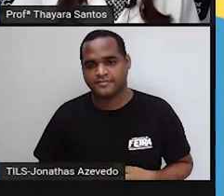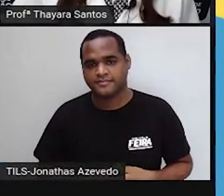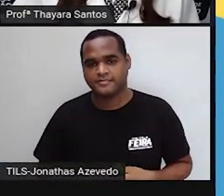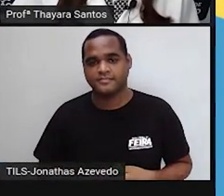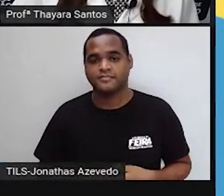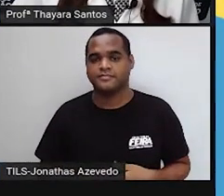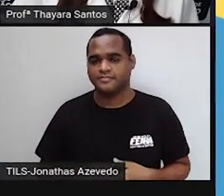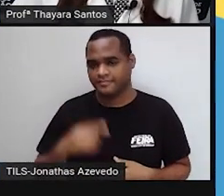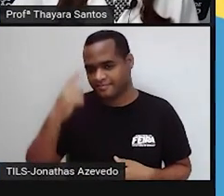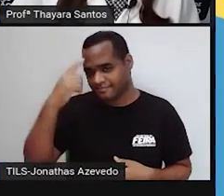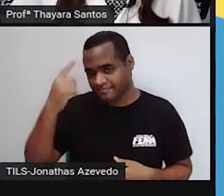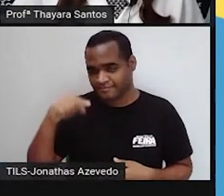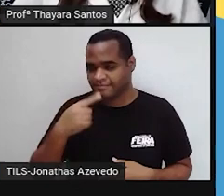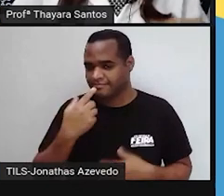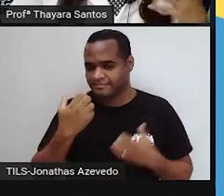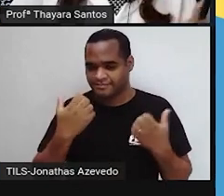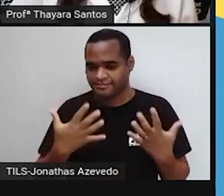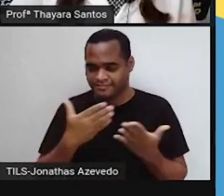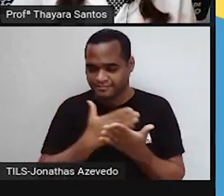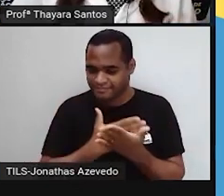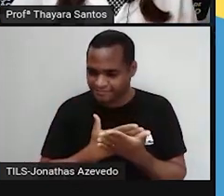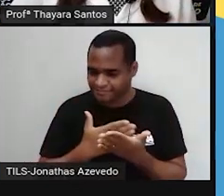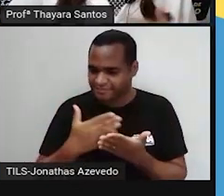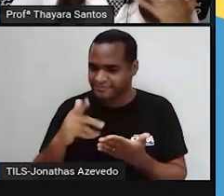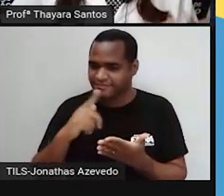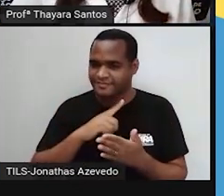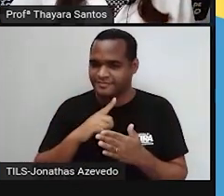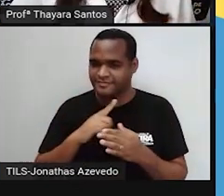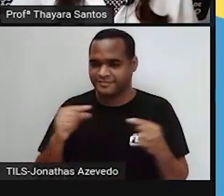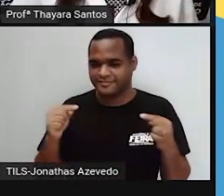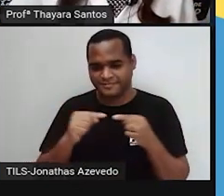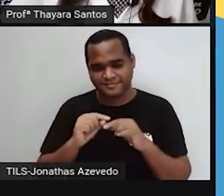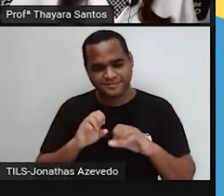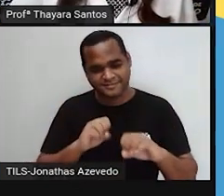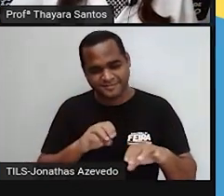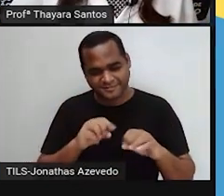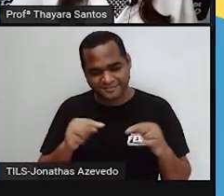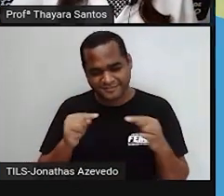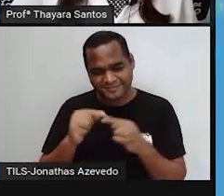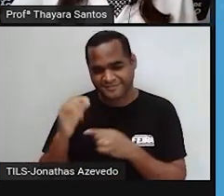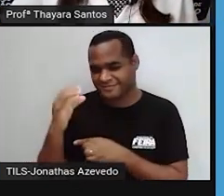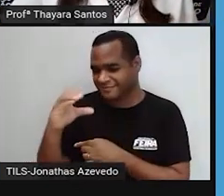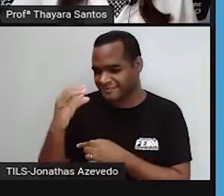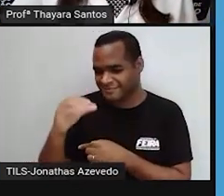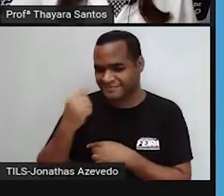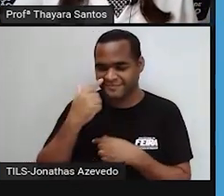Então, como eu já falei, vamos lá iniciar nossa aula de ciência do sexto ano.